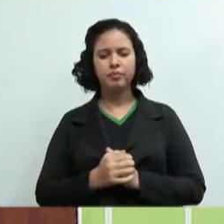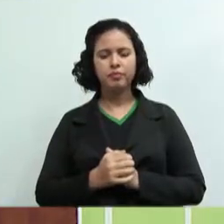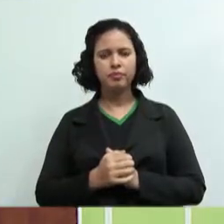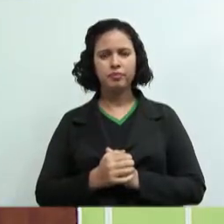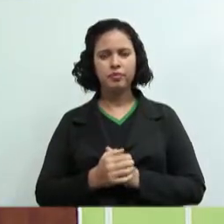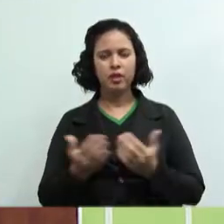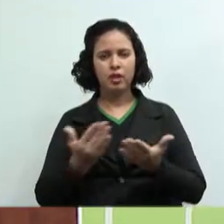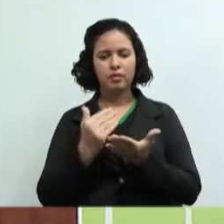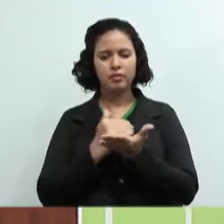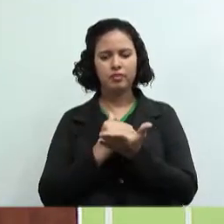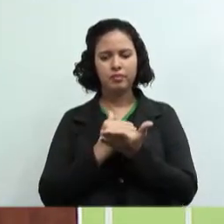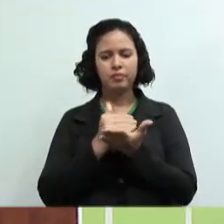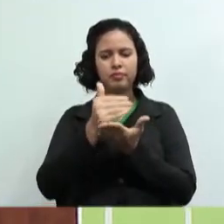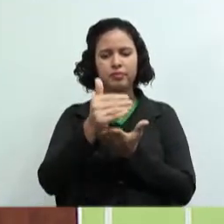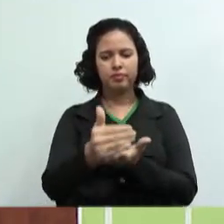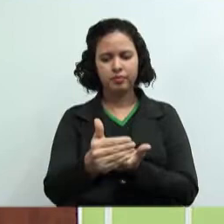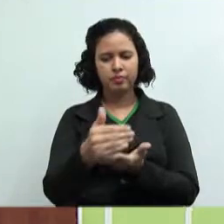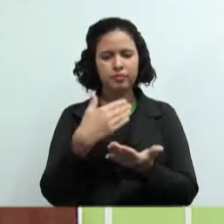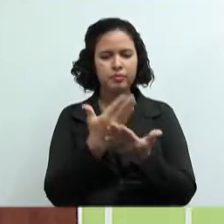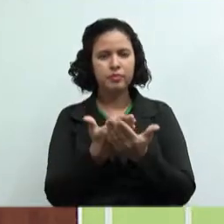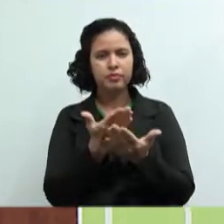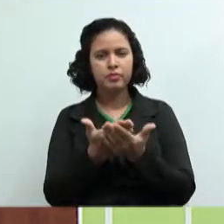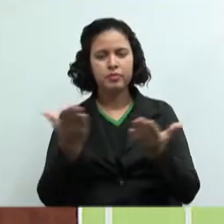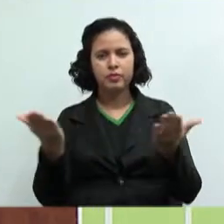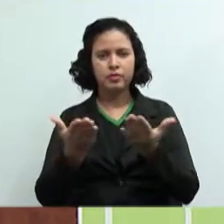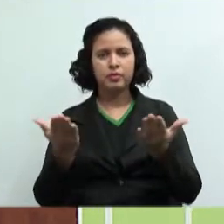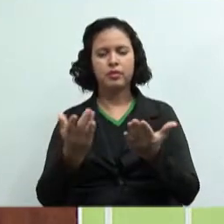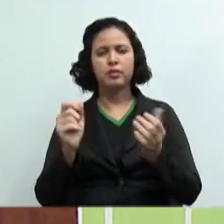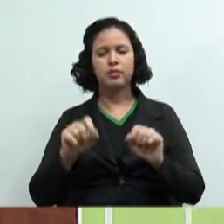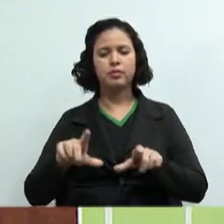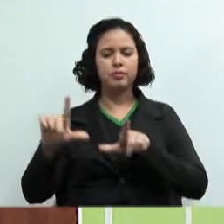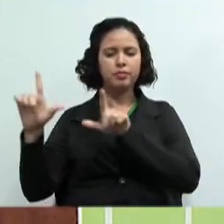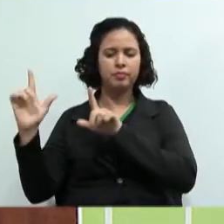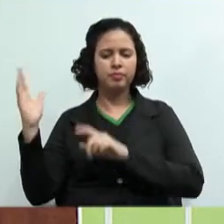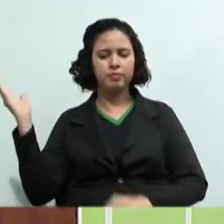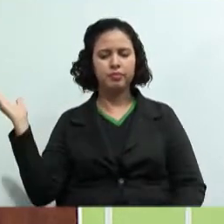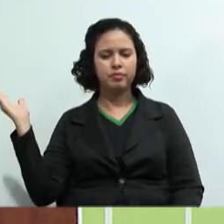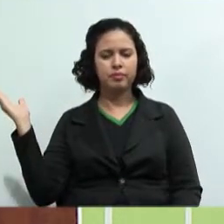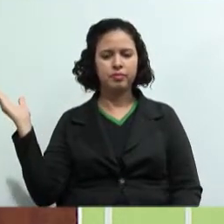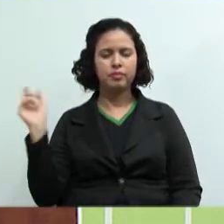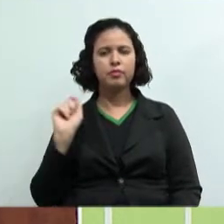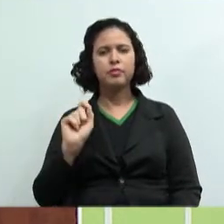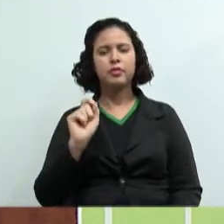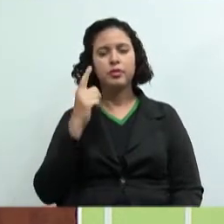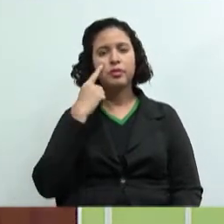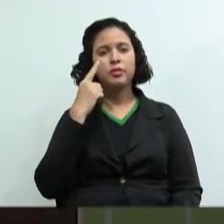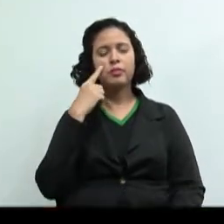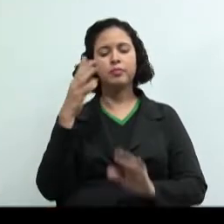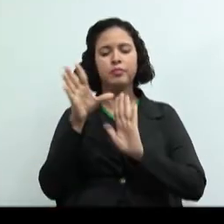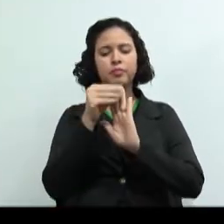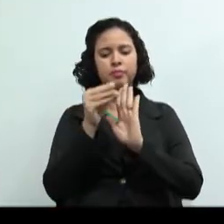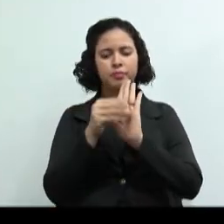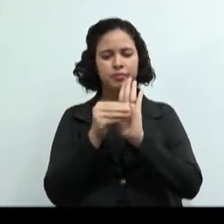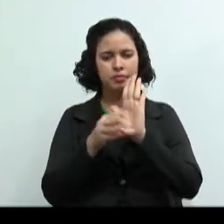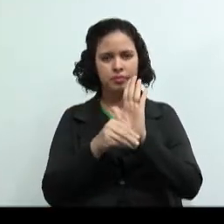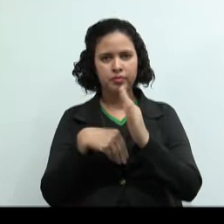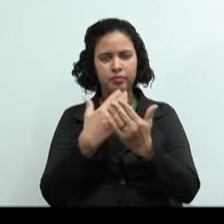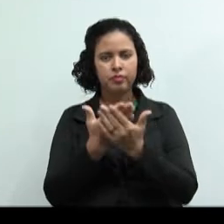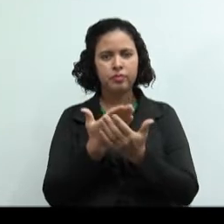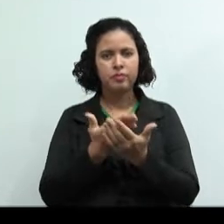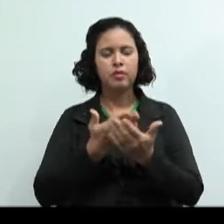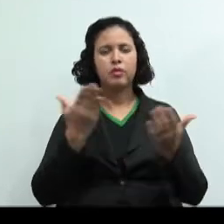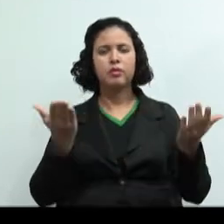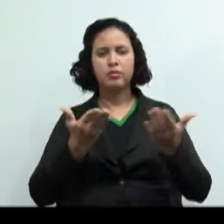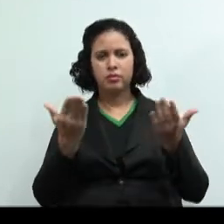já iniciando a nossa aula de hoje, lá para o slide. Nós vamos ver os conteúdos que serão trabalhados hoje.